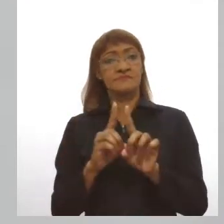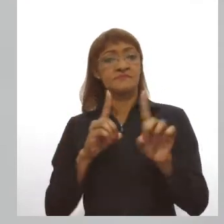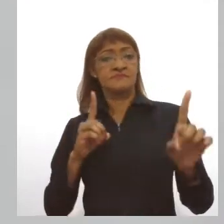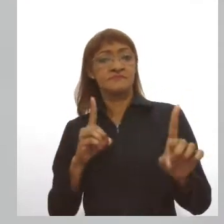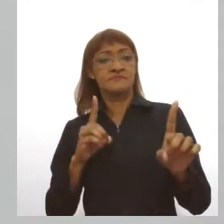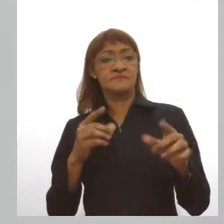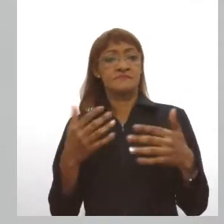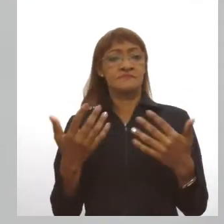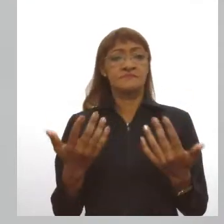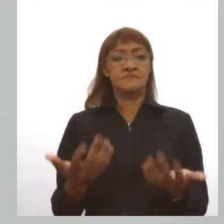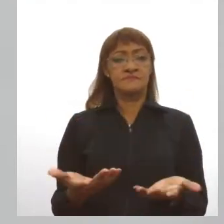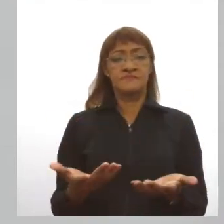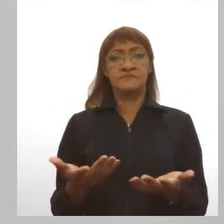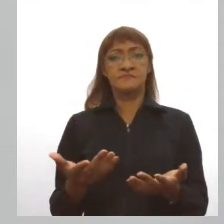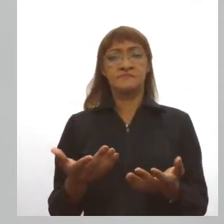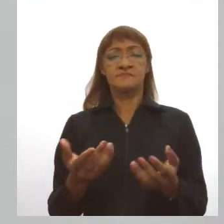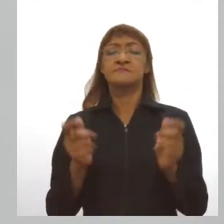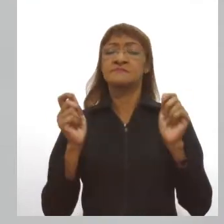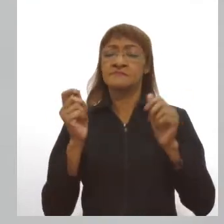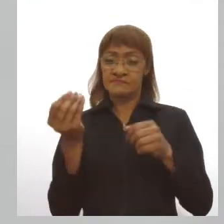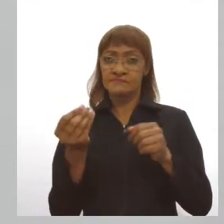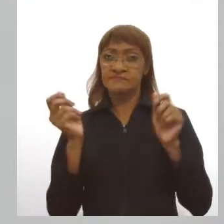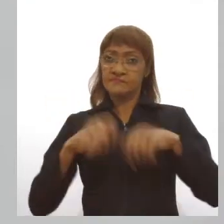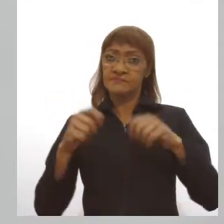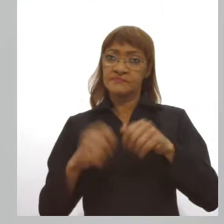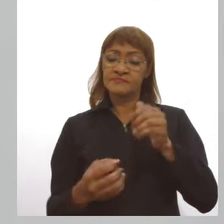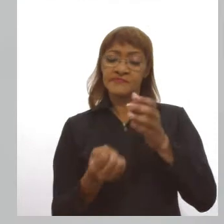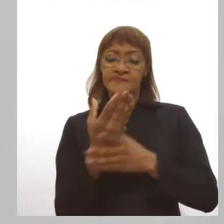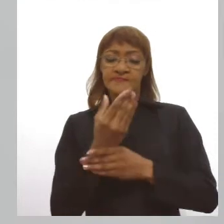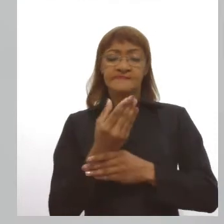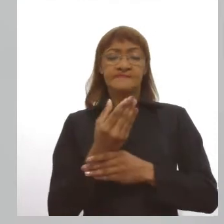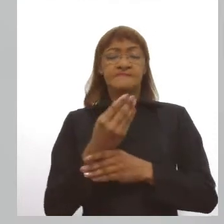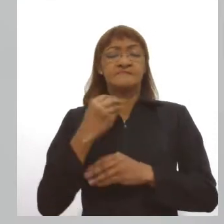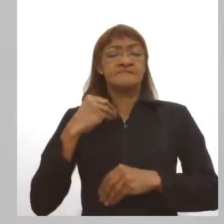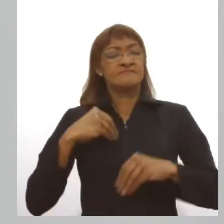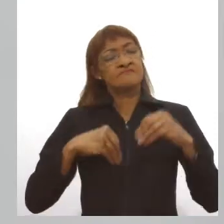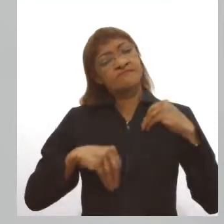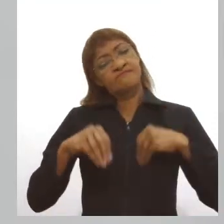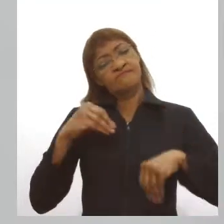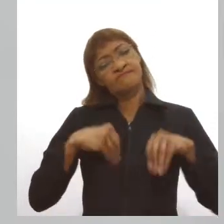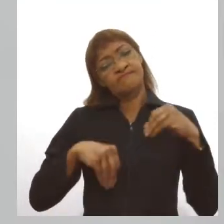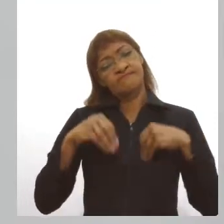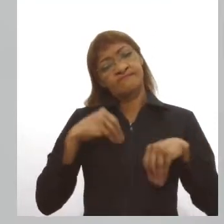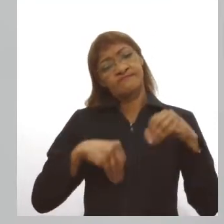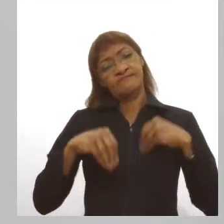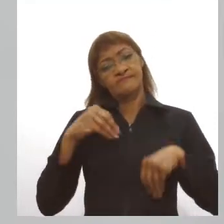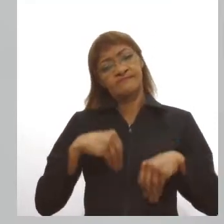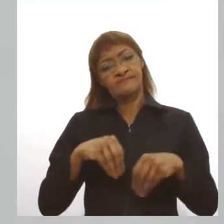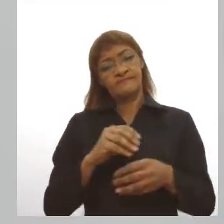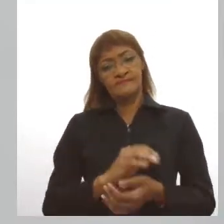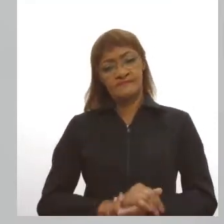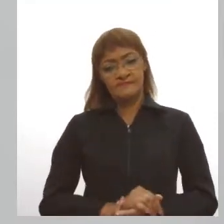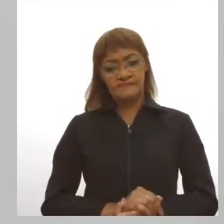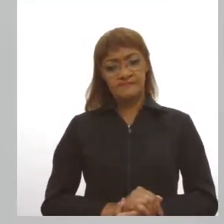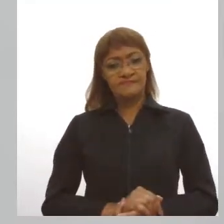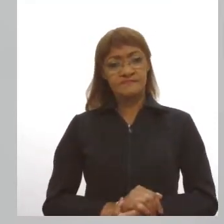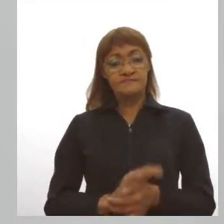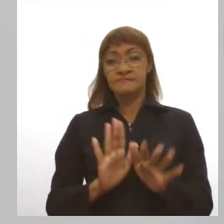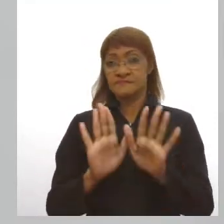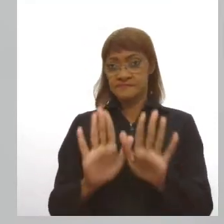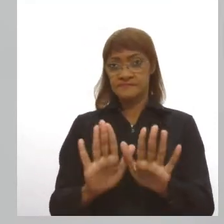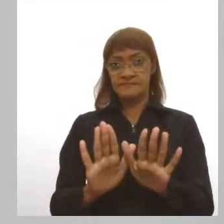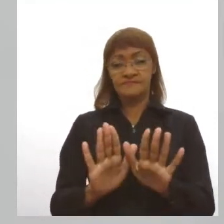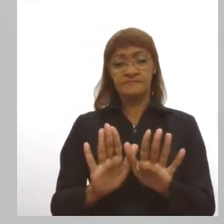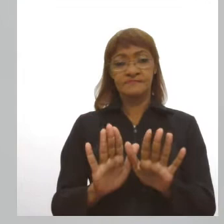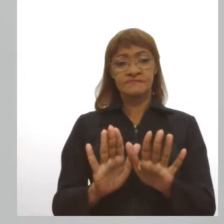ansiedade e da depressão, né, que aí são dois assuntos para outro tema, para outro emprevisto. Nós, as